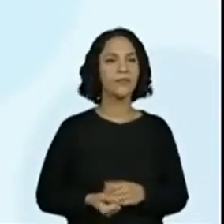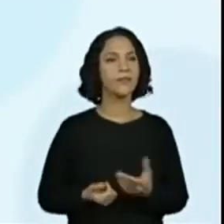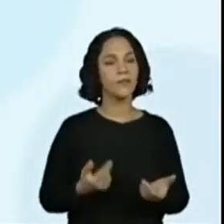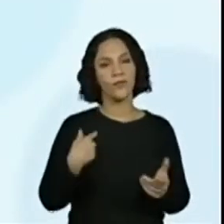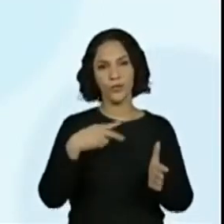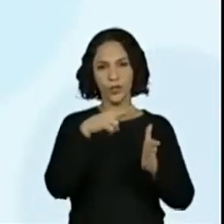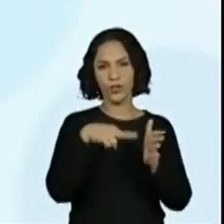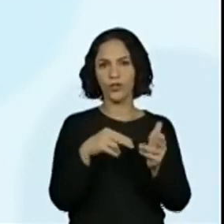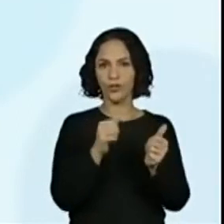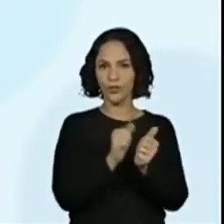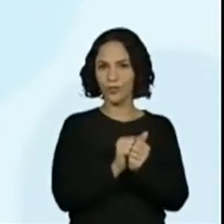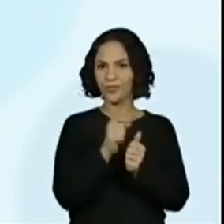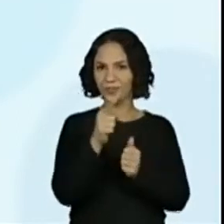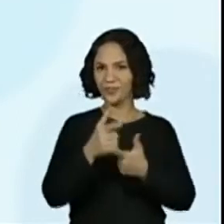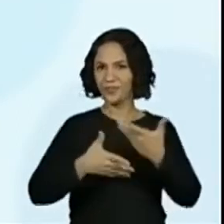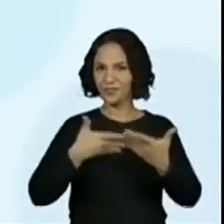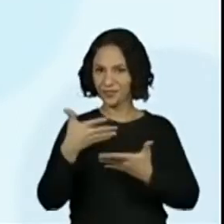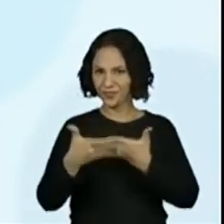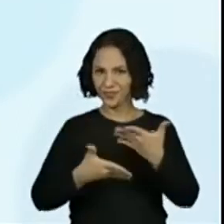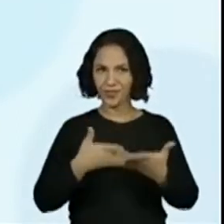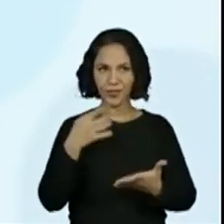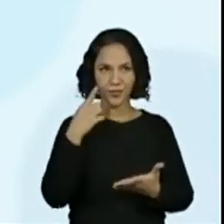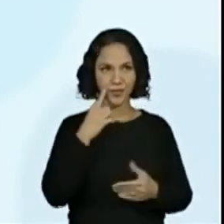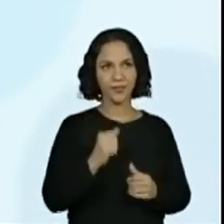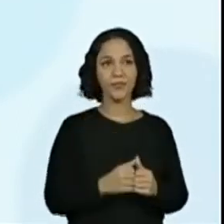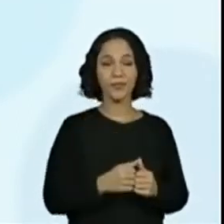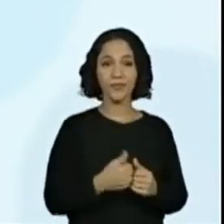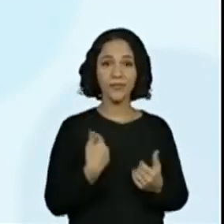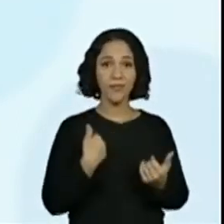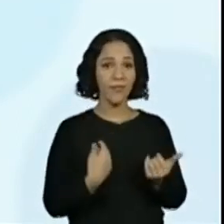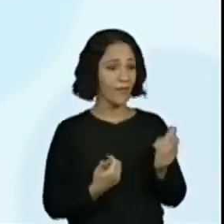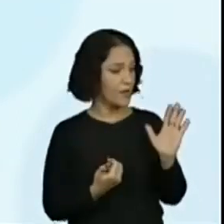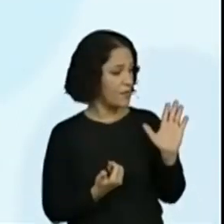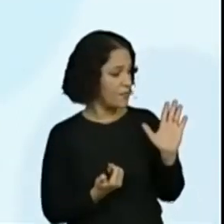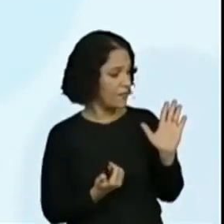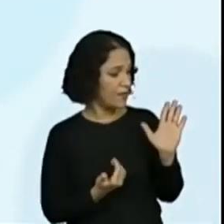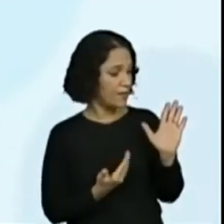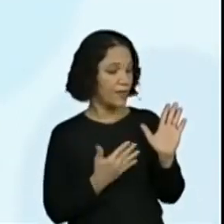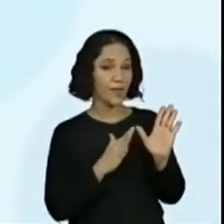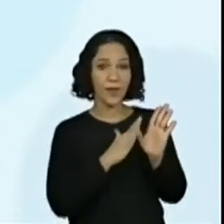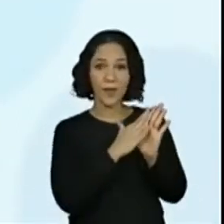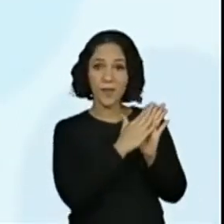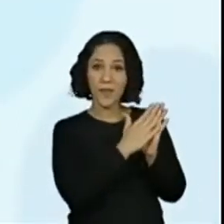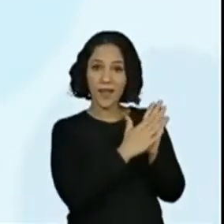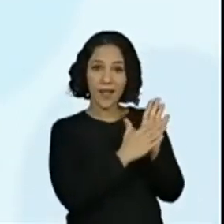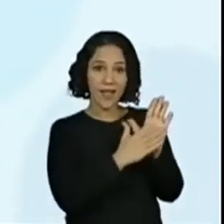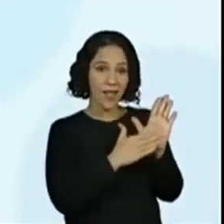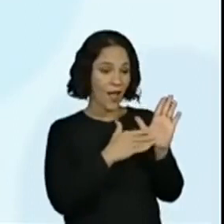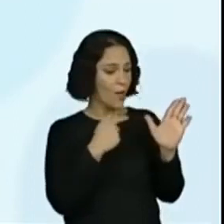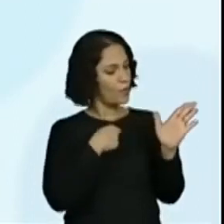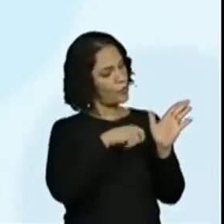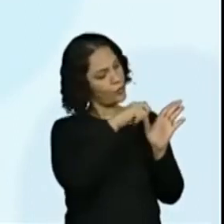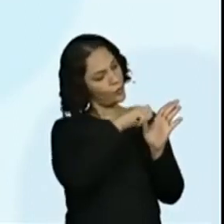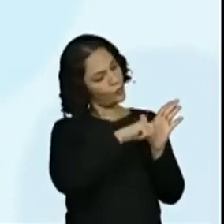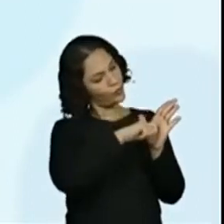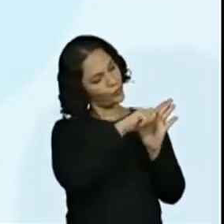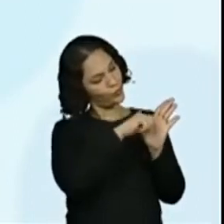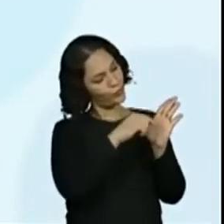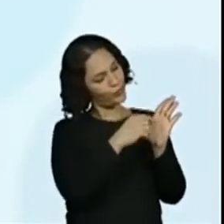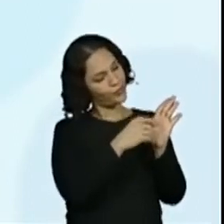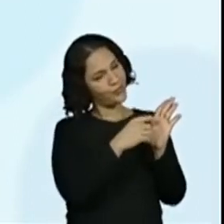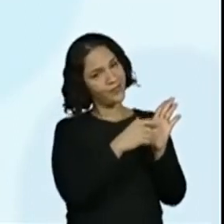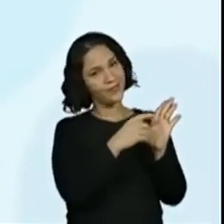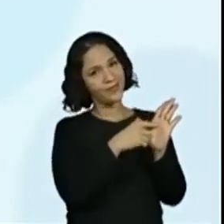Vou ler junto com vocês, fazendo a marcaçãozinha aqui, ó. Na palma da minha mão, trago uma